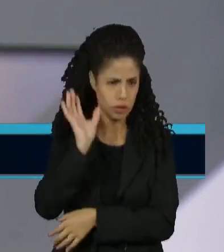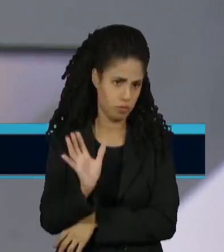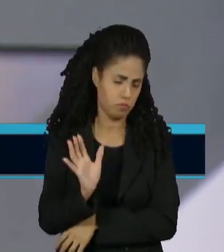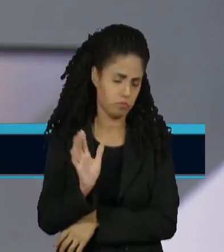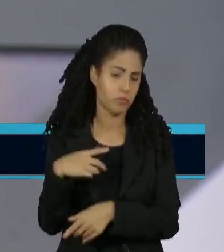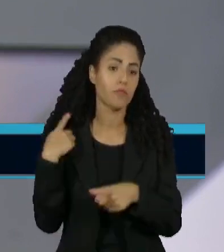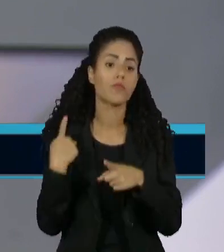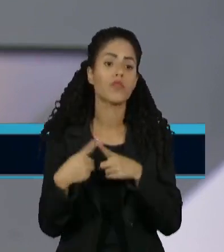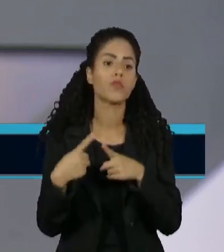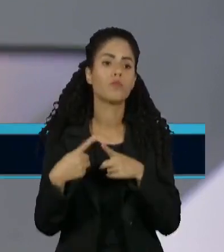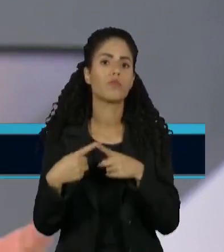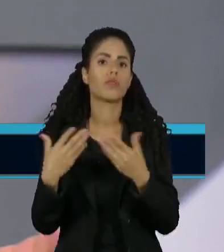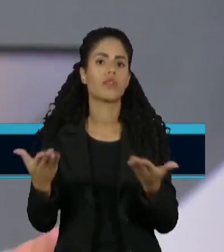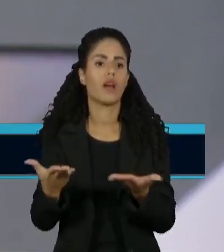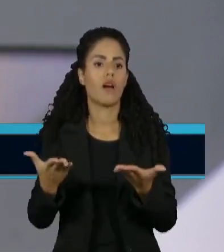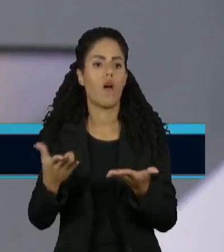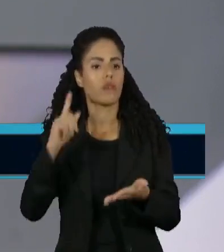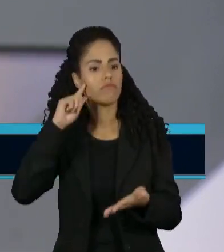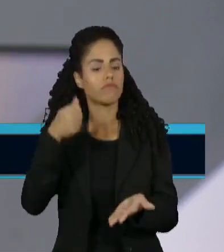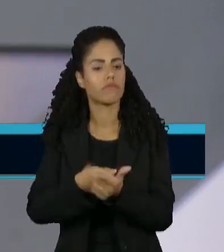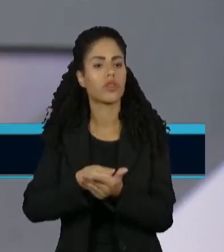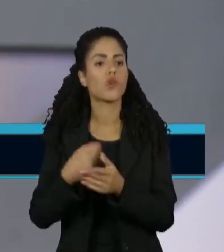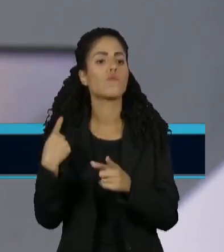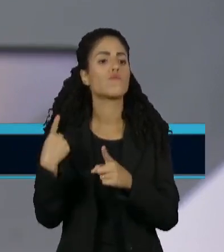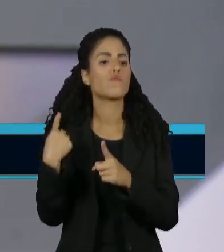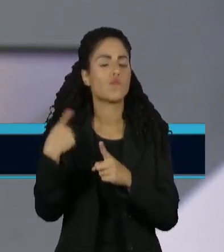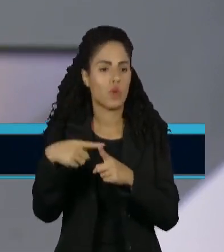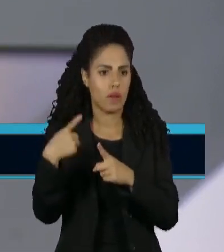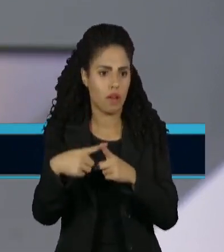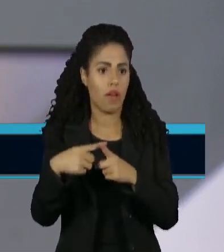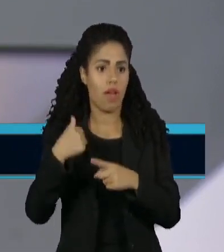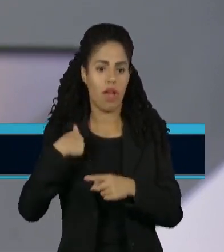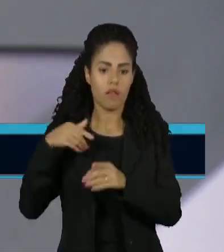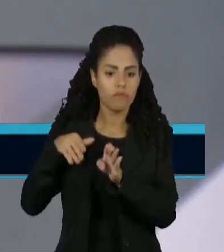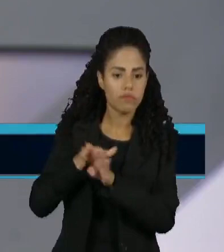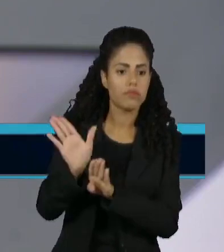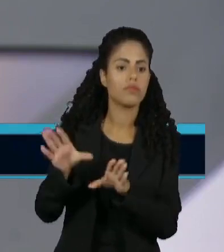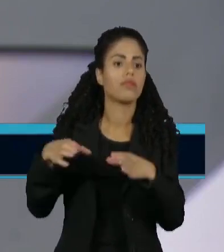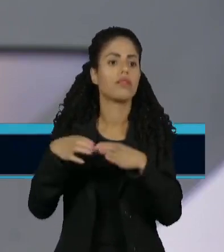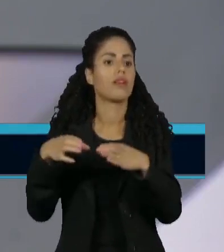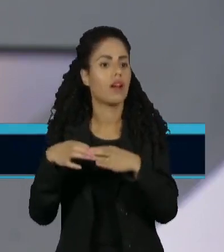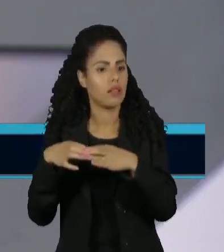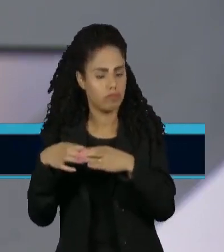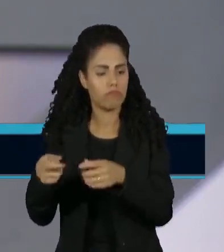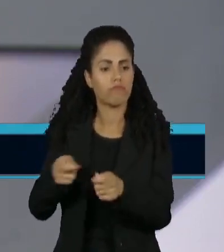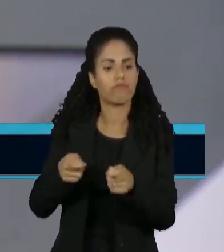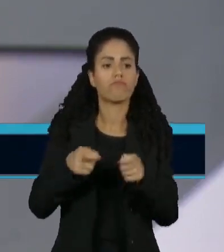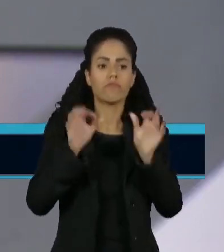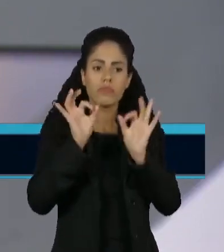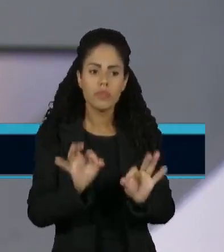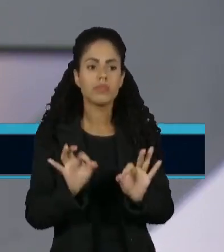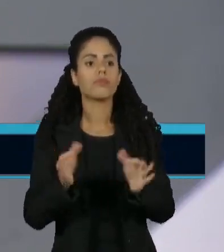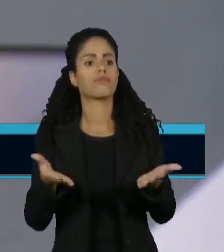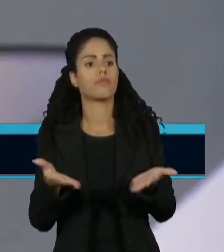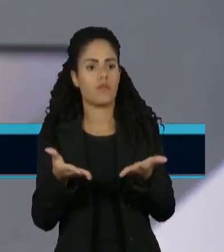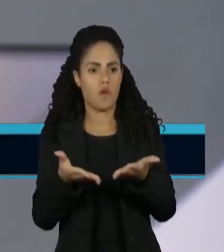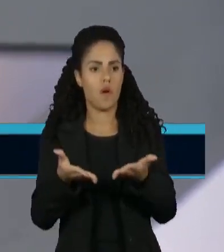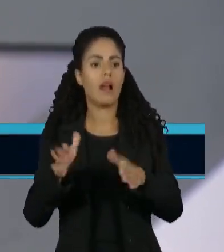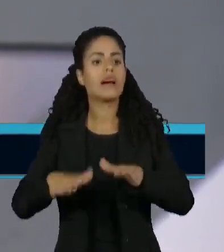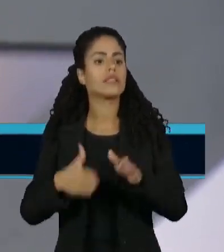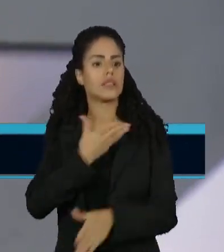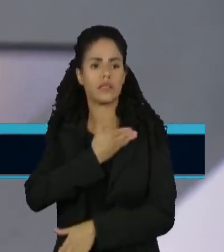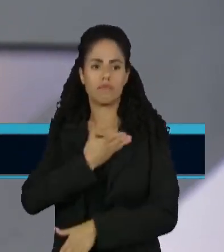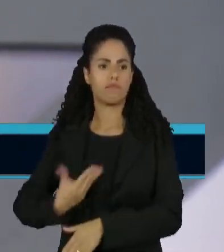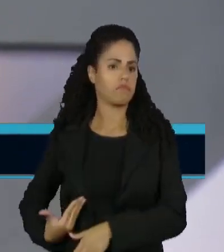que ele é ruim para o órgão de controle externo. Eu digo como um conselheiro que faz parte do órgão de controle externo e que eu não sou parente do governador,